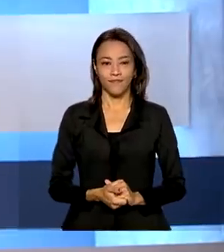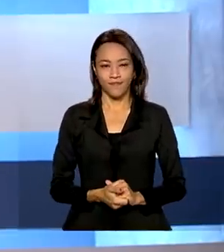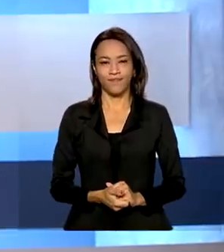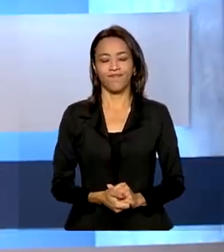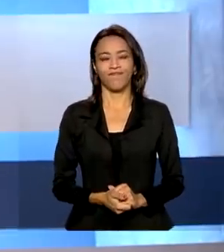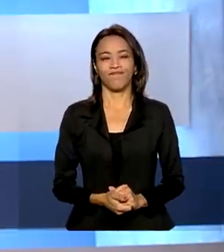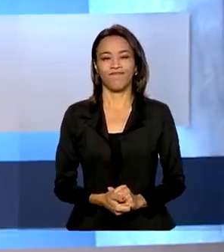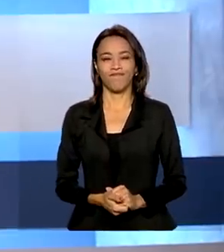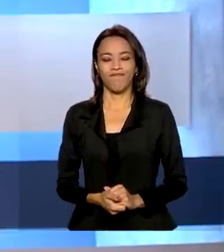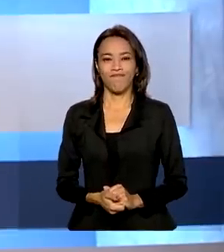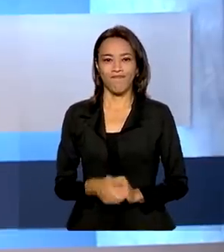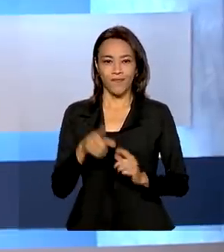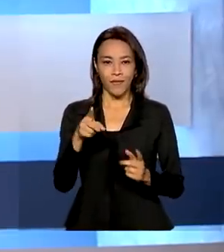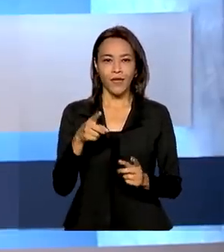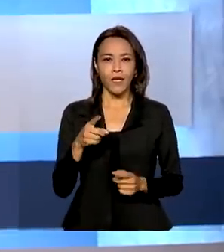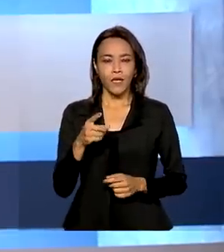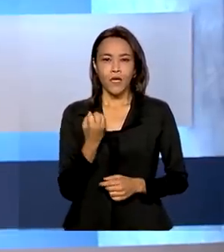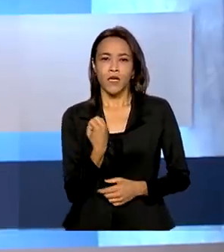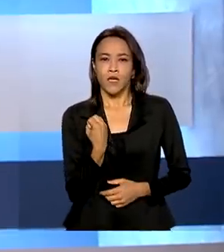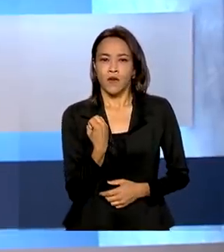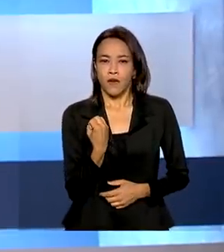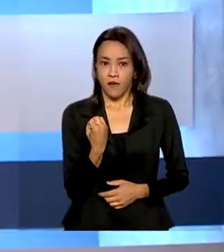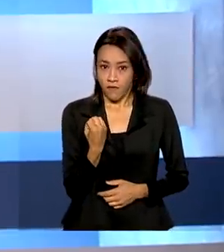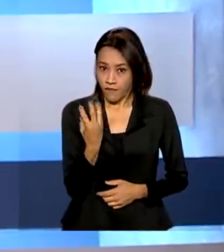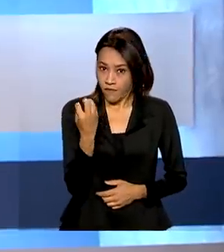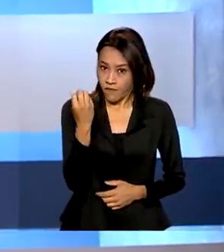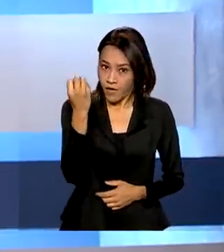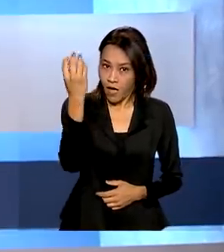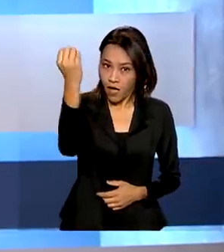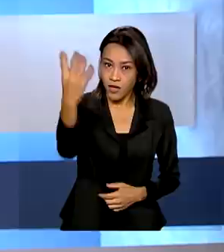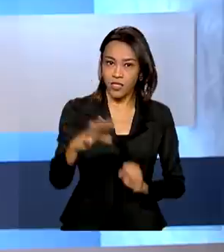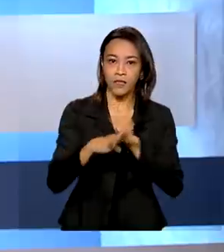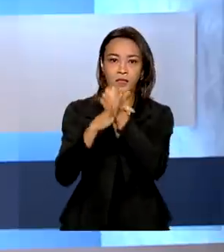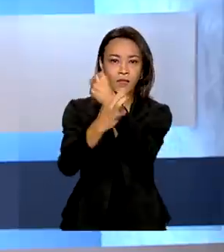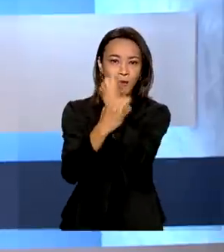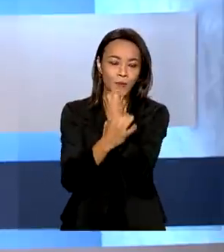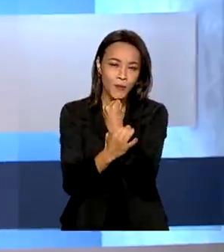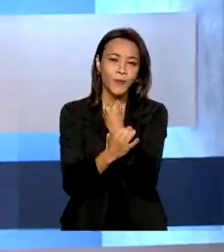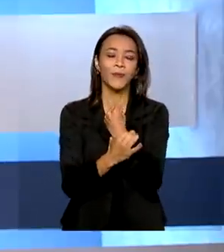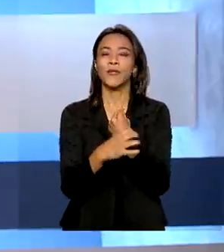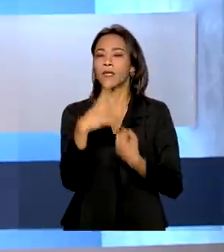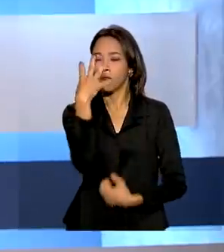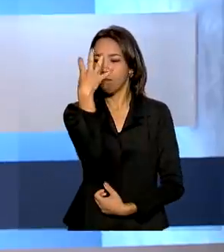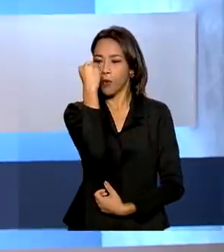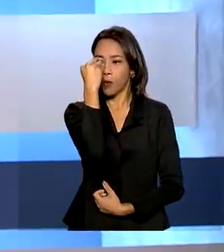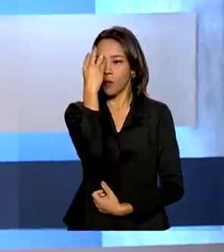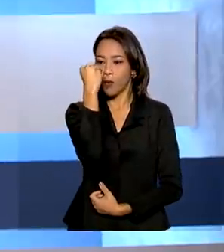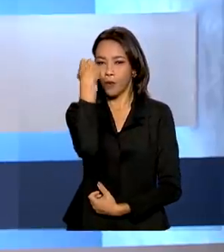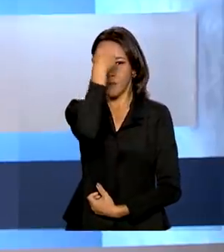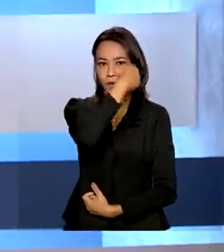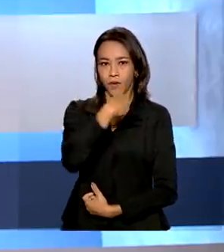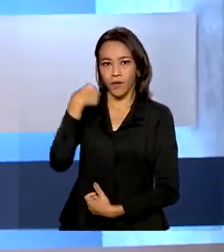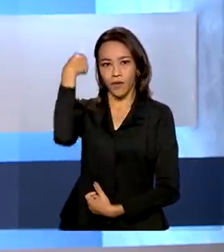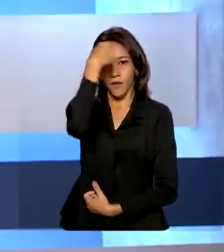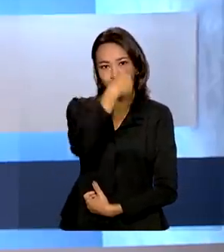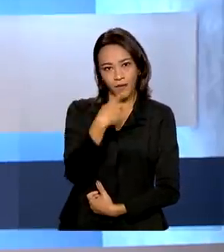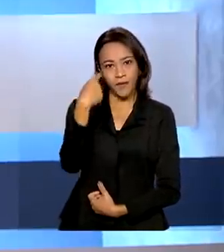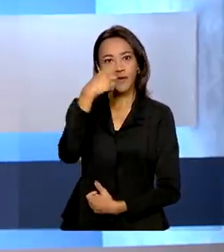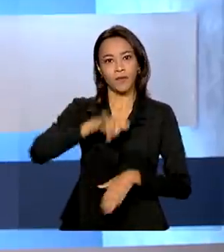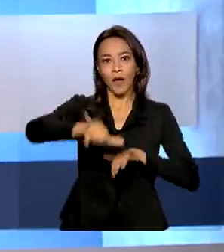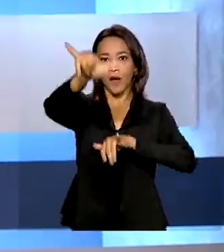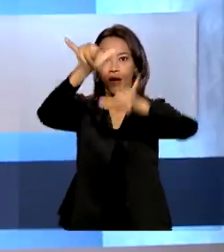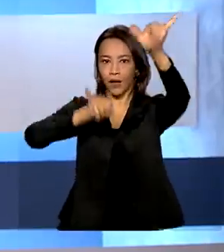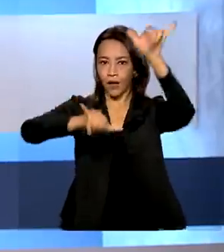O Embarque Mais Seguro, programa que usa o reconhecimento biométrico facial para a identificação de passageiros, começou a ser